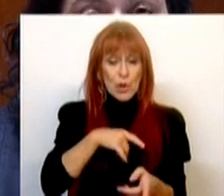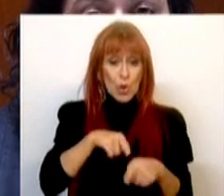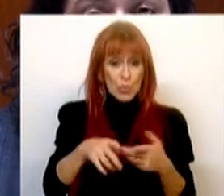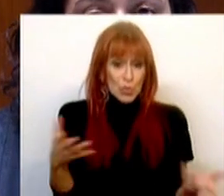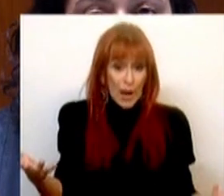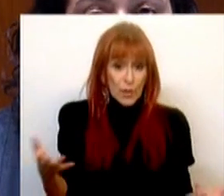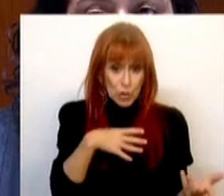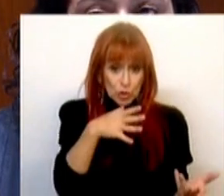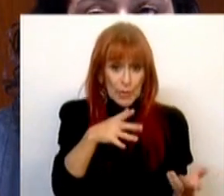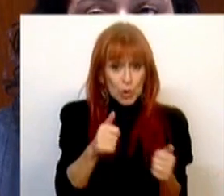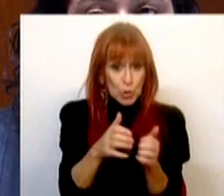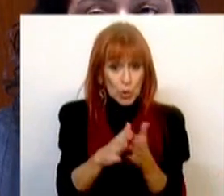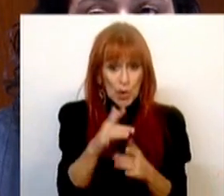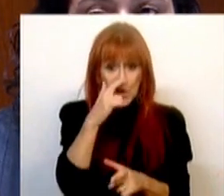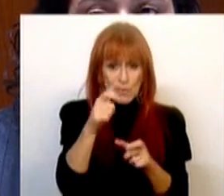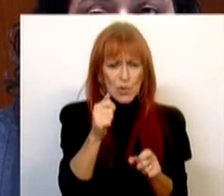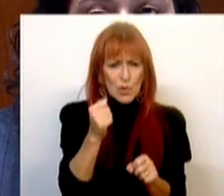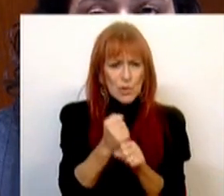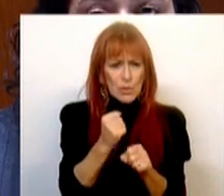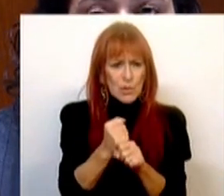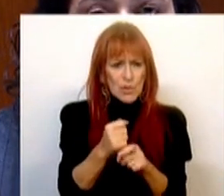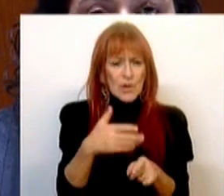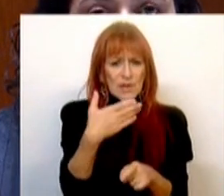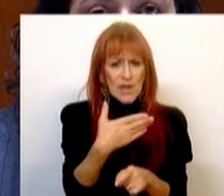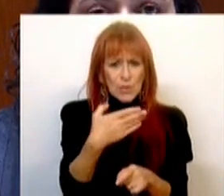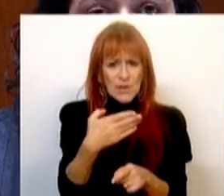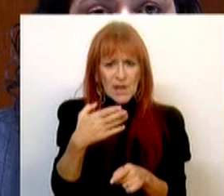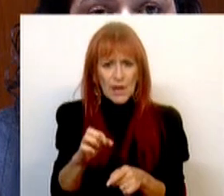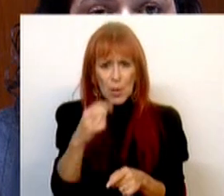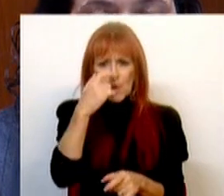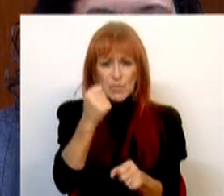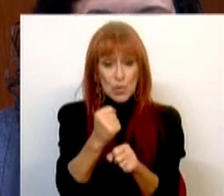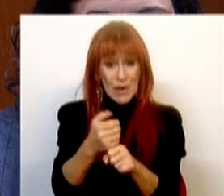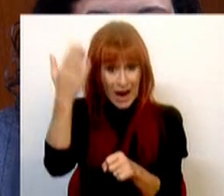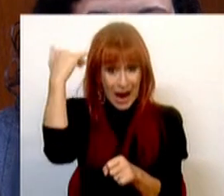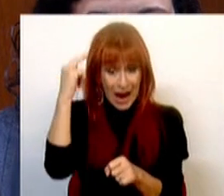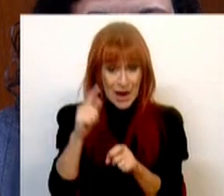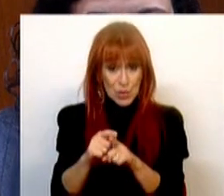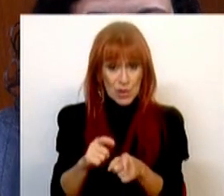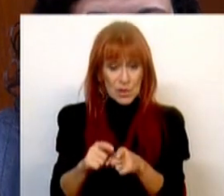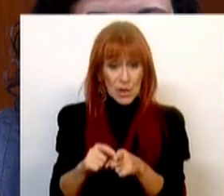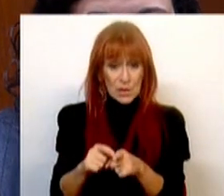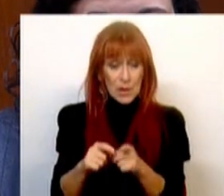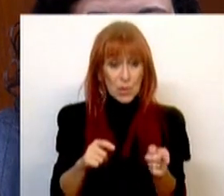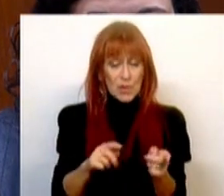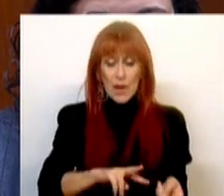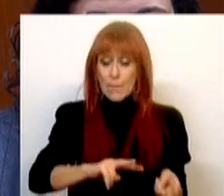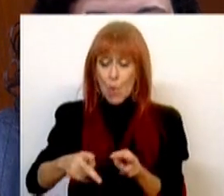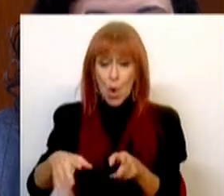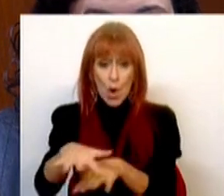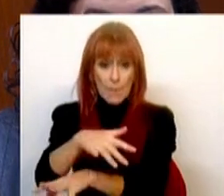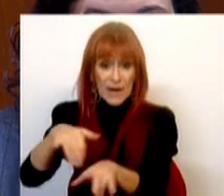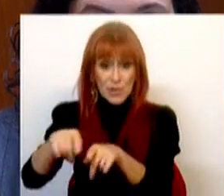Deputado, todos os 168 funcionários que estavam no Alto Comissariado para as Migrações